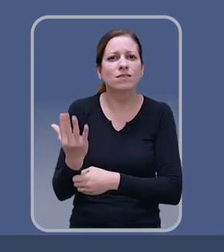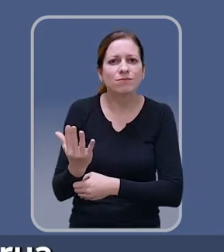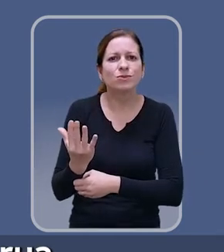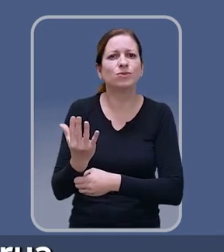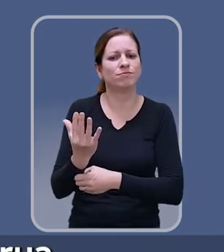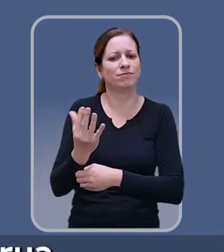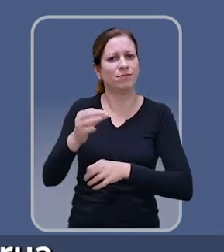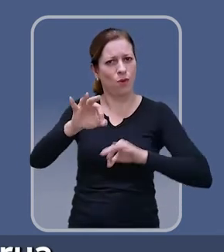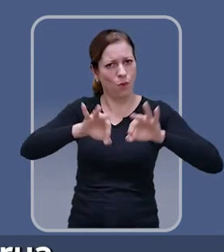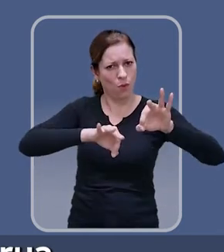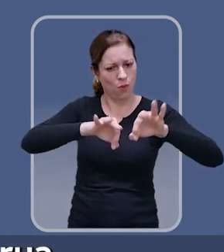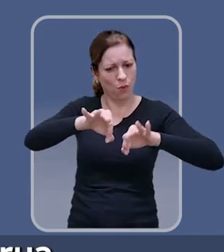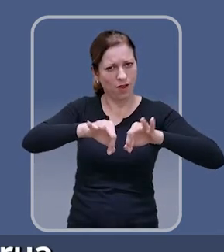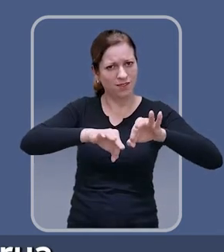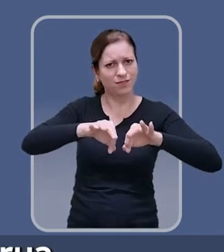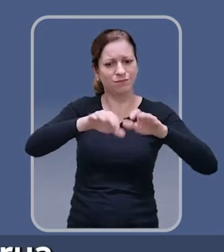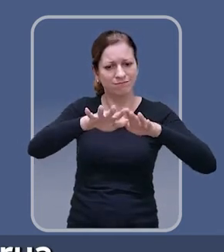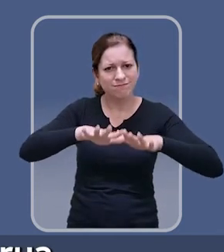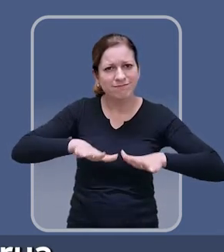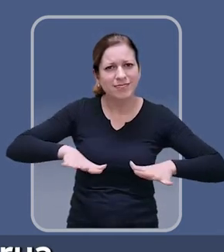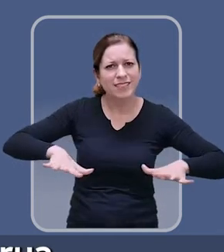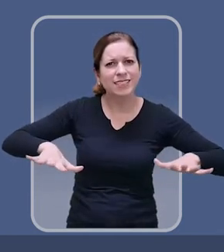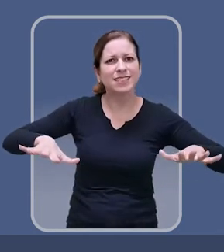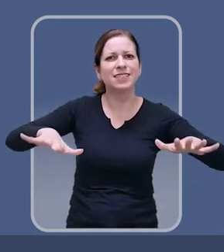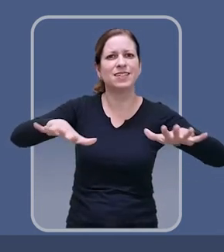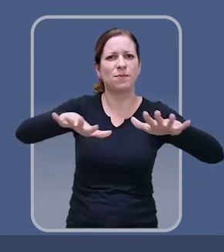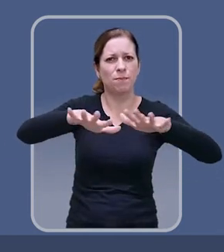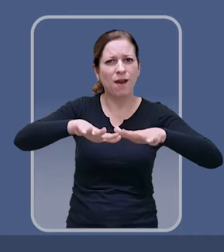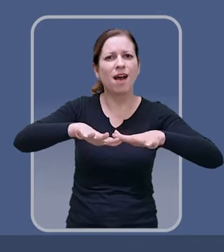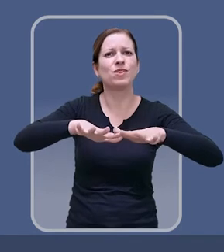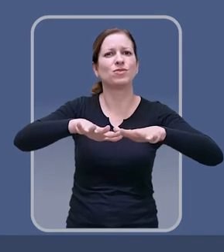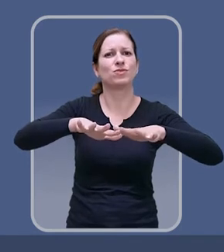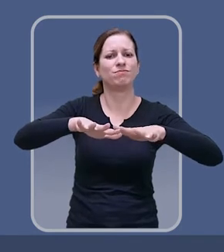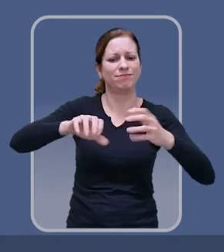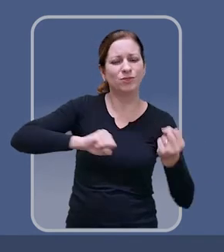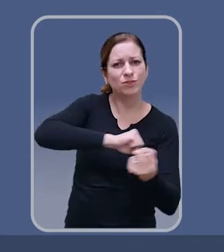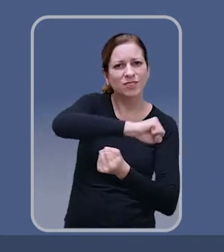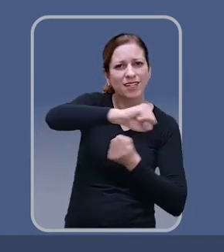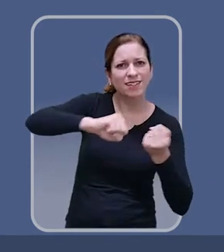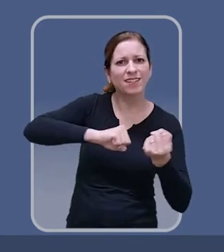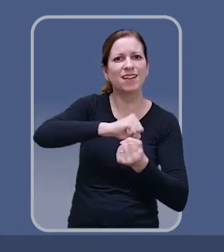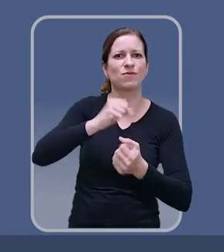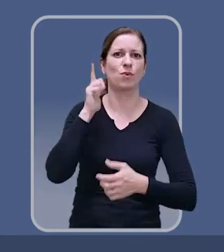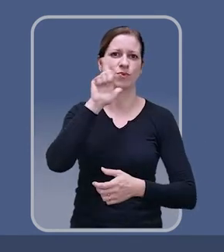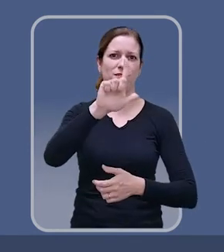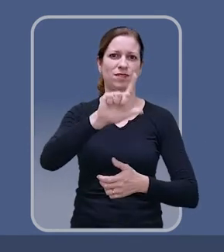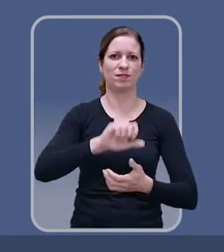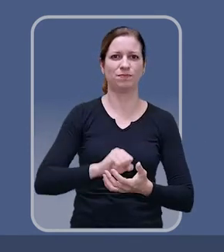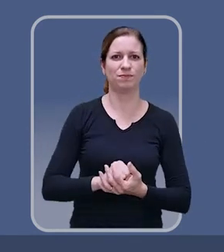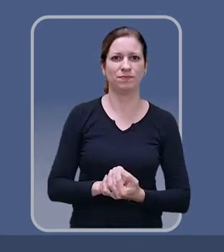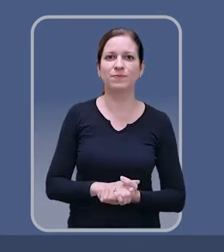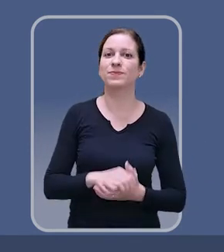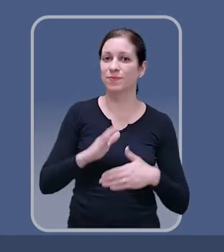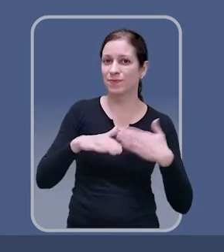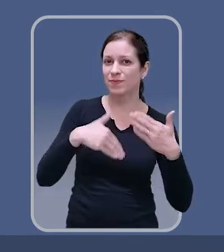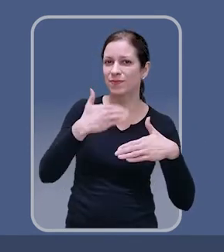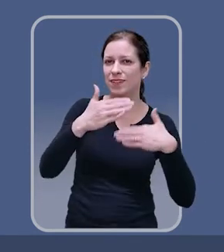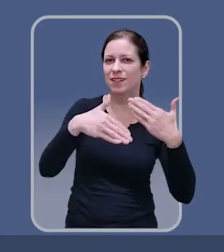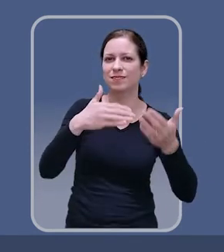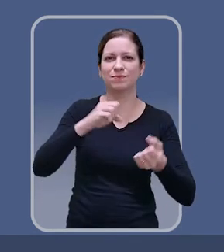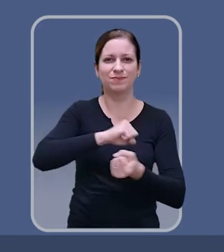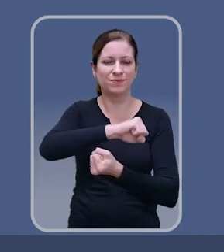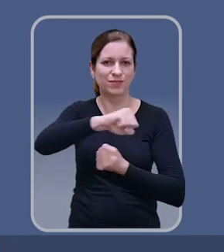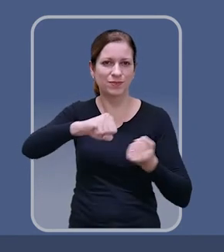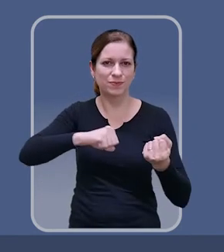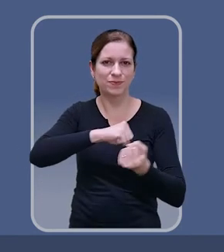realidade, para cada bairro, para cada tipo de rua, com os limites adequados para que a gente tenha bairros mais sustentáveis. Uma